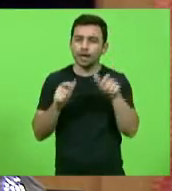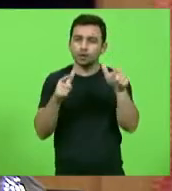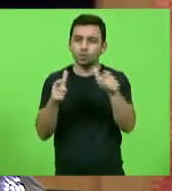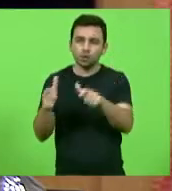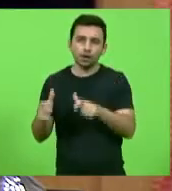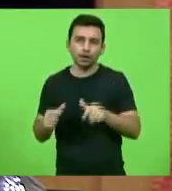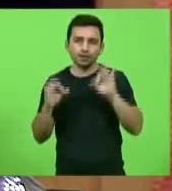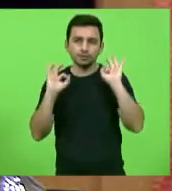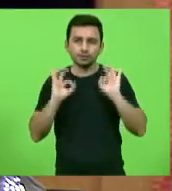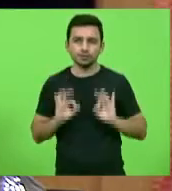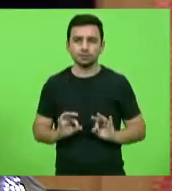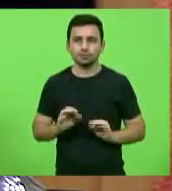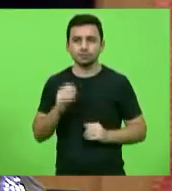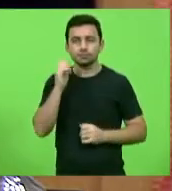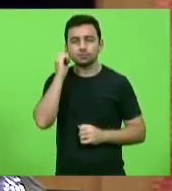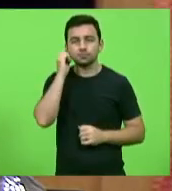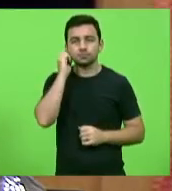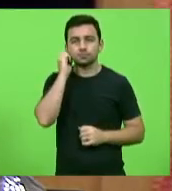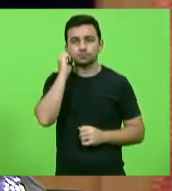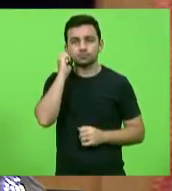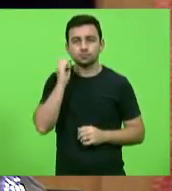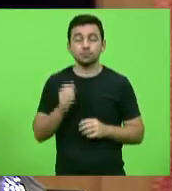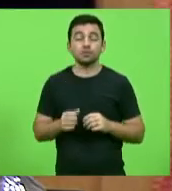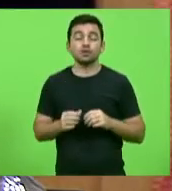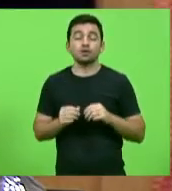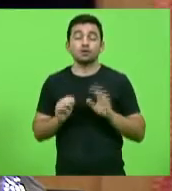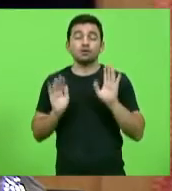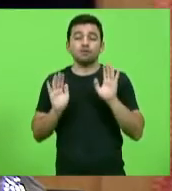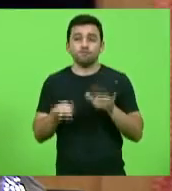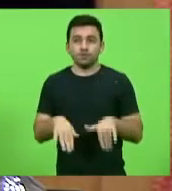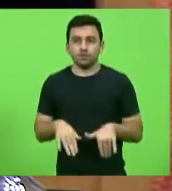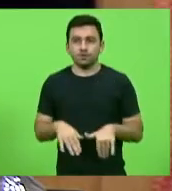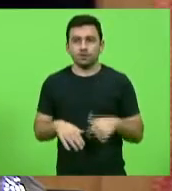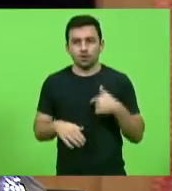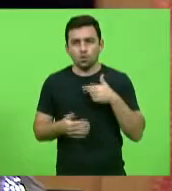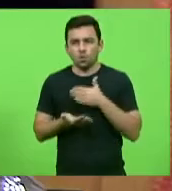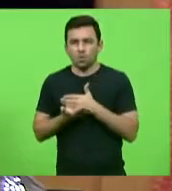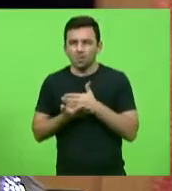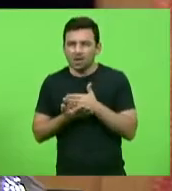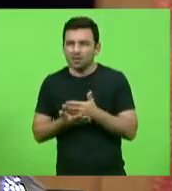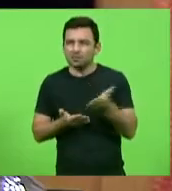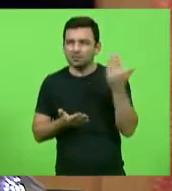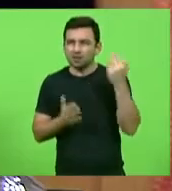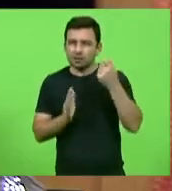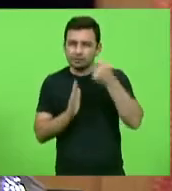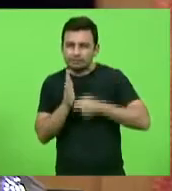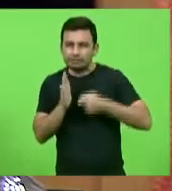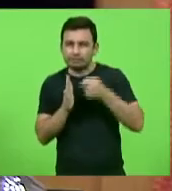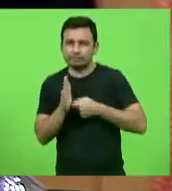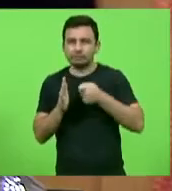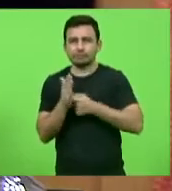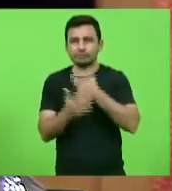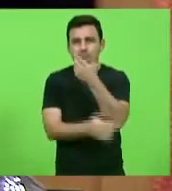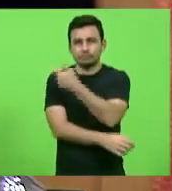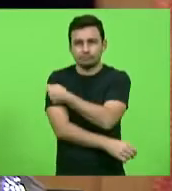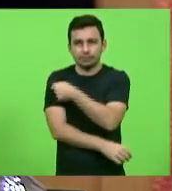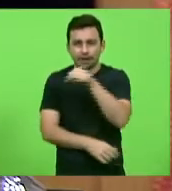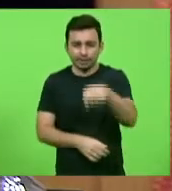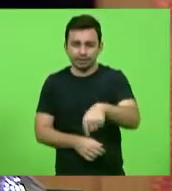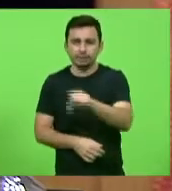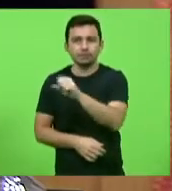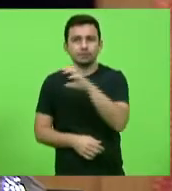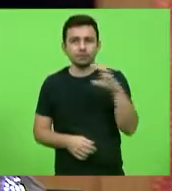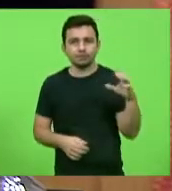adequados. Para finalizar, eu que, desde o início, cobrei vacina para o estado de Santa